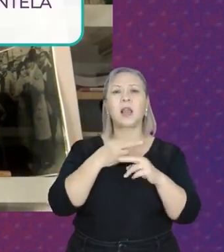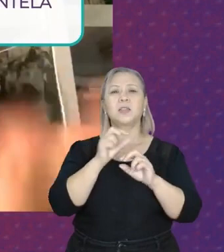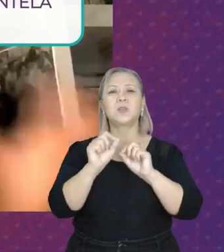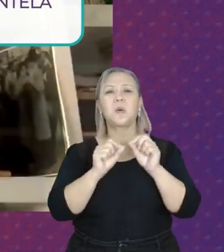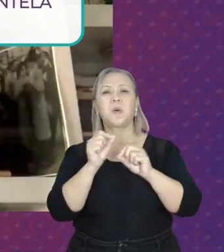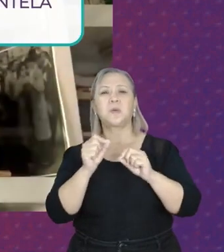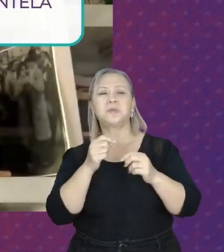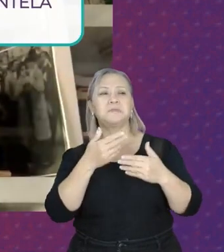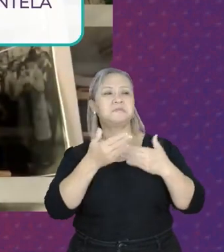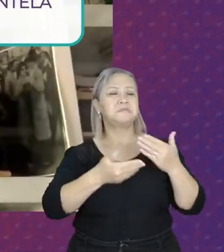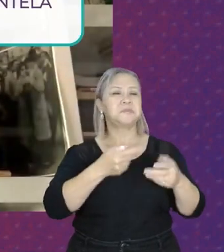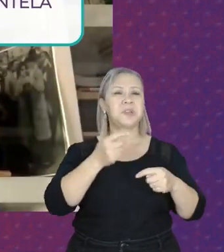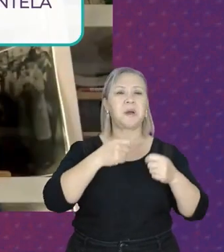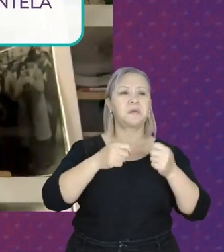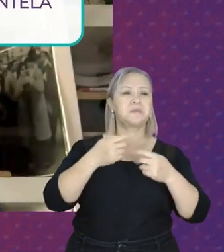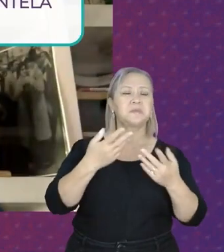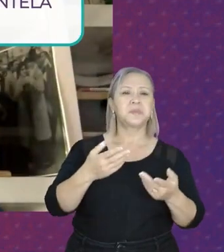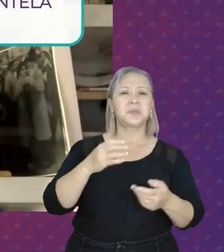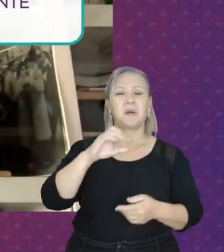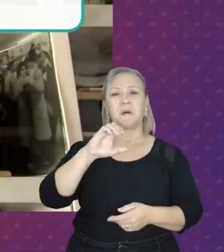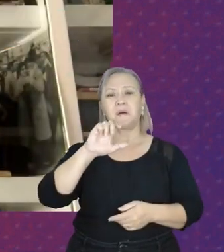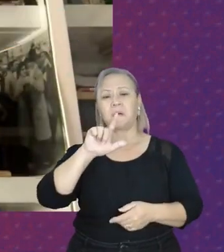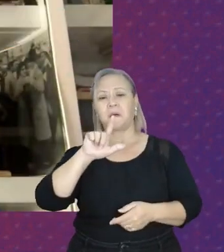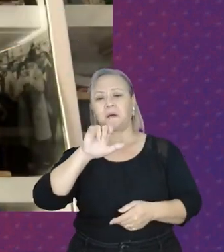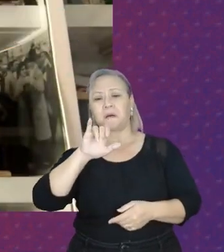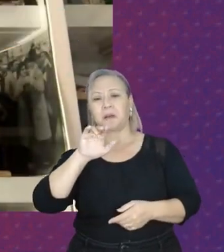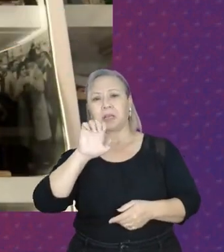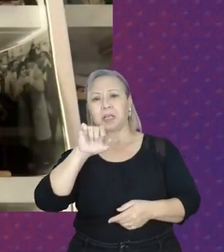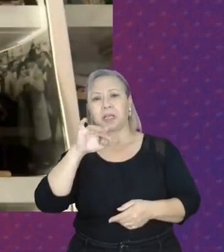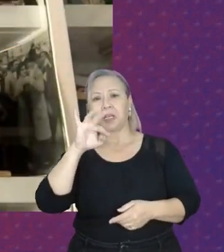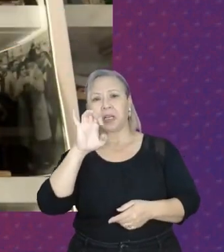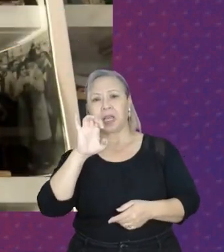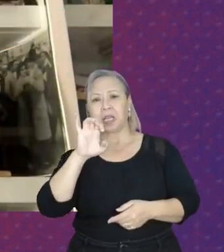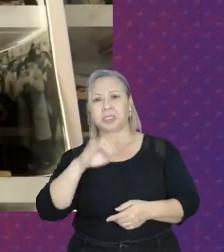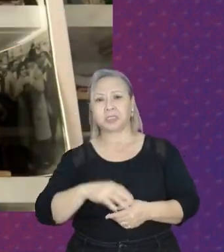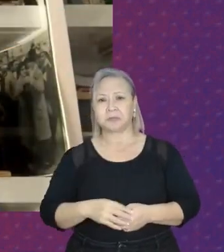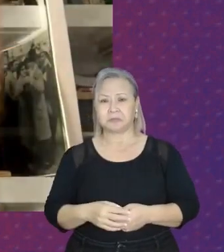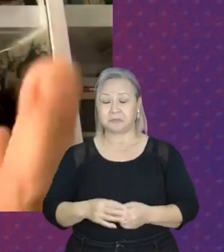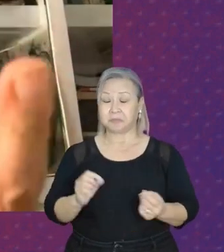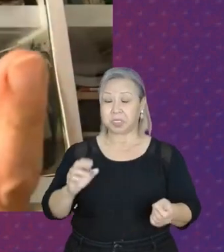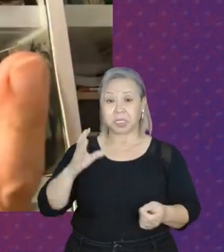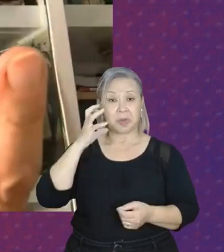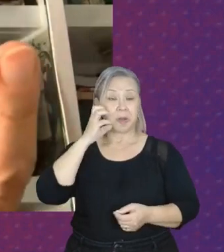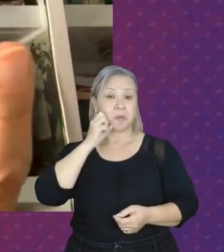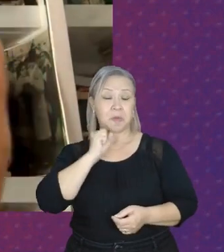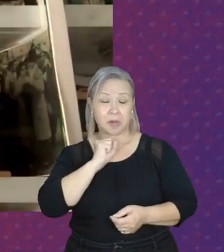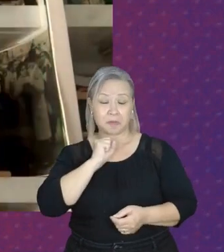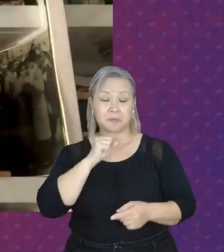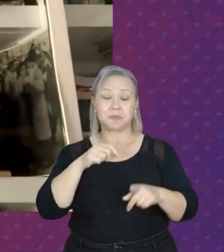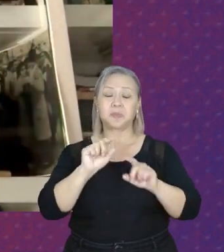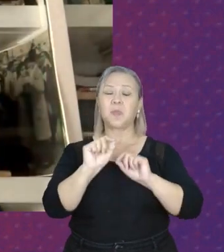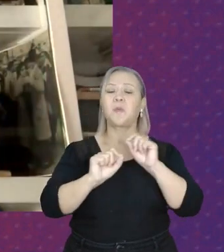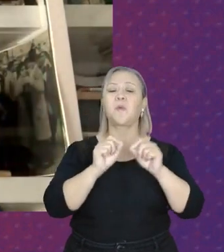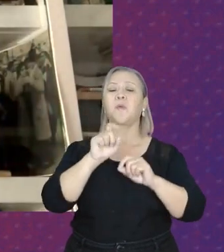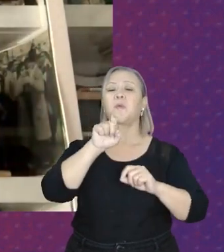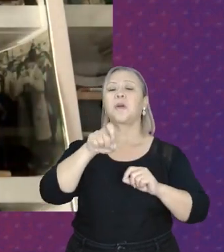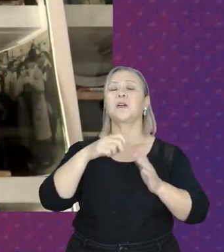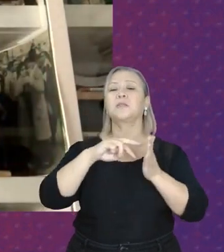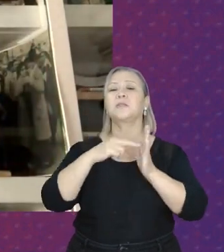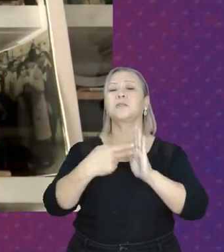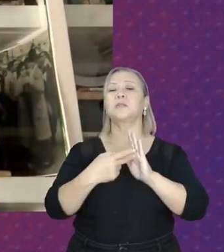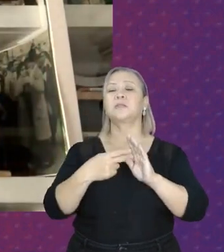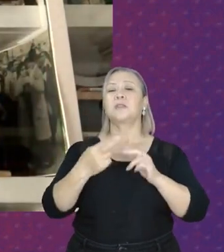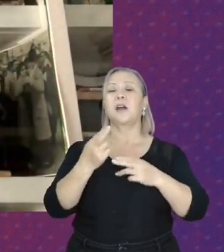O que é relação de clientela? Toda hora se fala disso e de patrimonialismo. O que é isso? as relações de